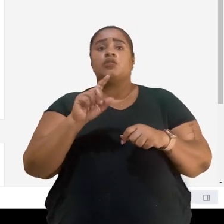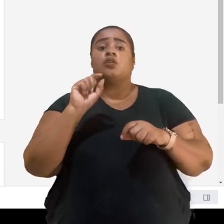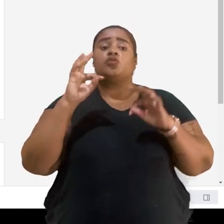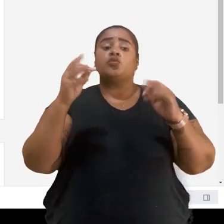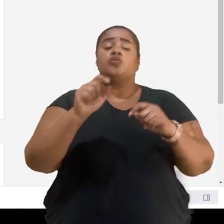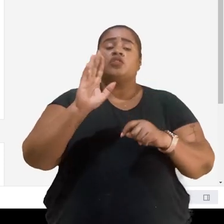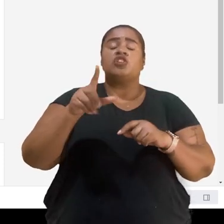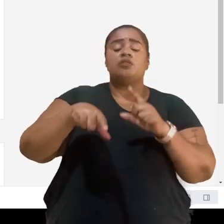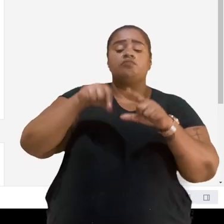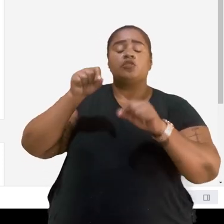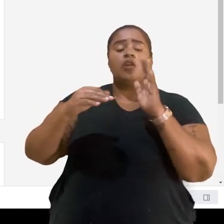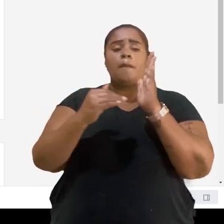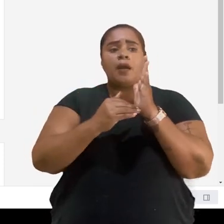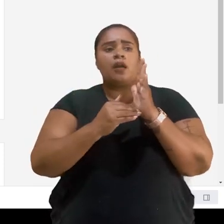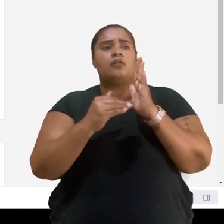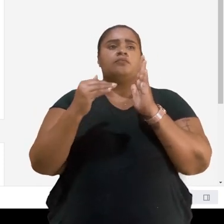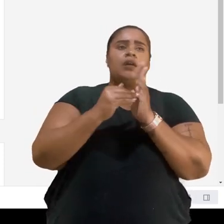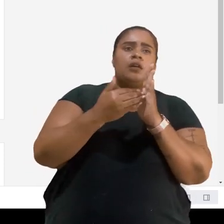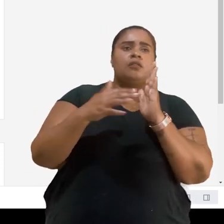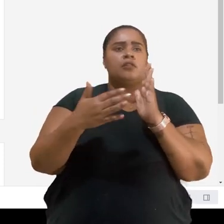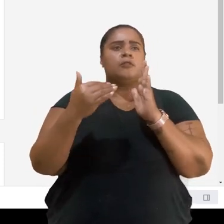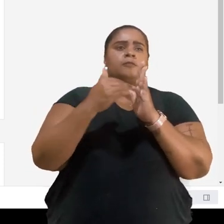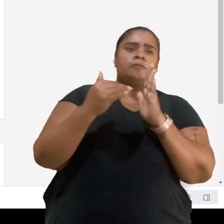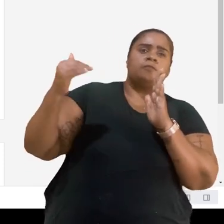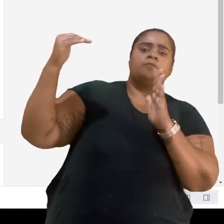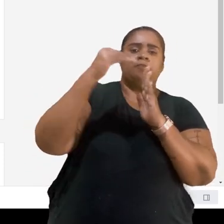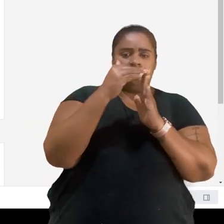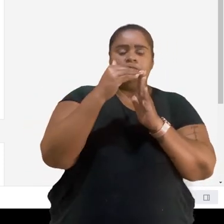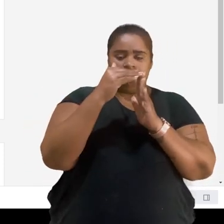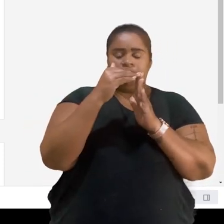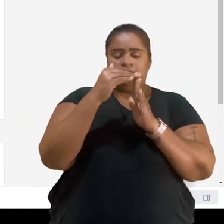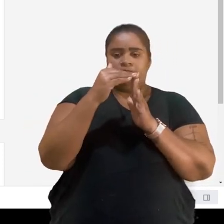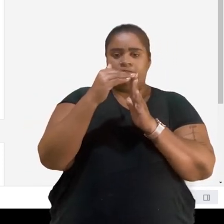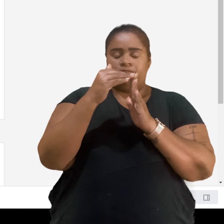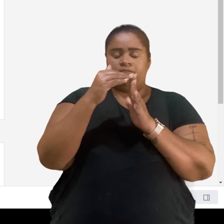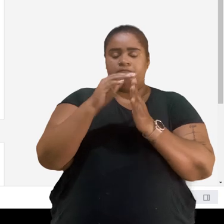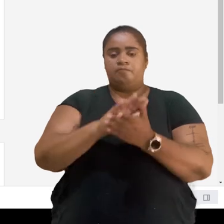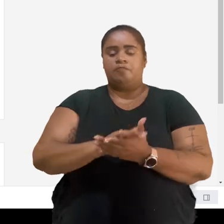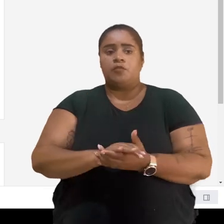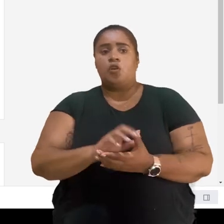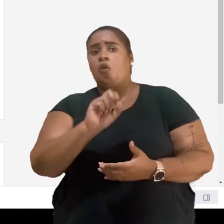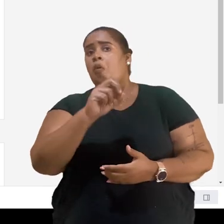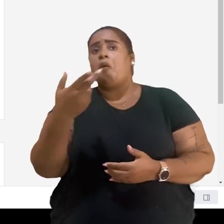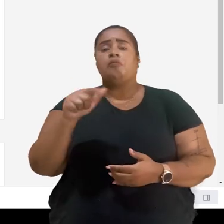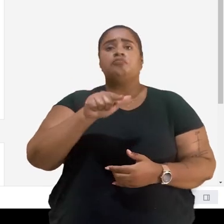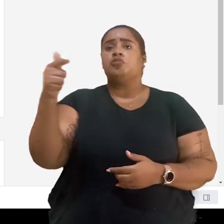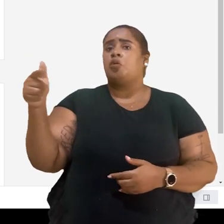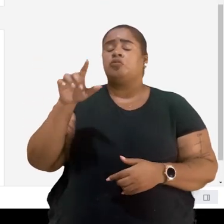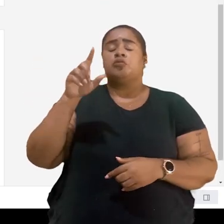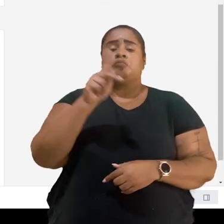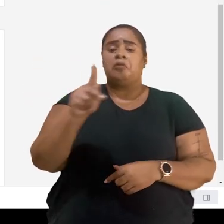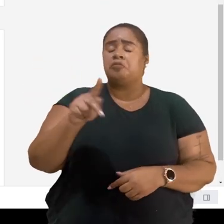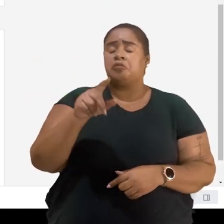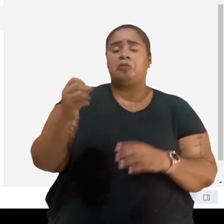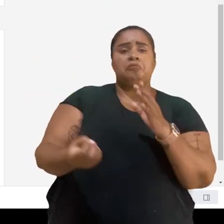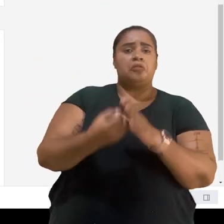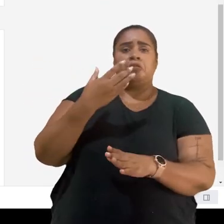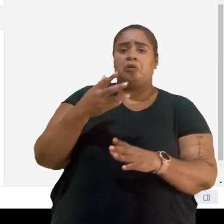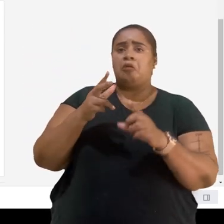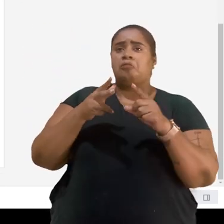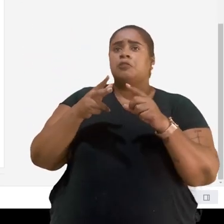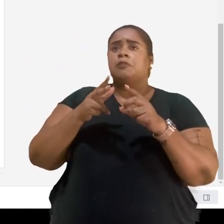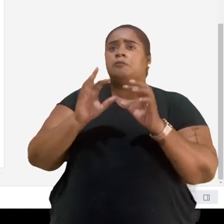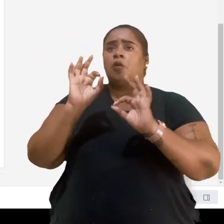marca aqui como atendidos ou atendidos parcialmente ou não atendidos ou de outra forma que o professor